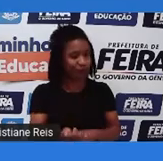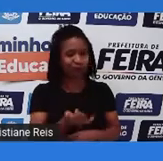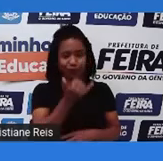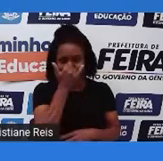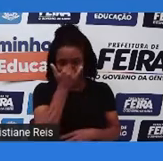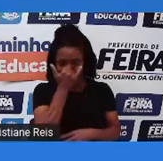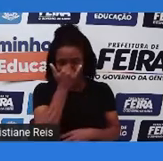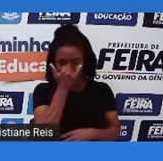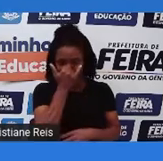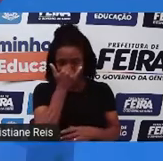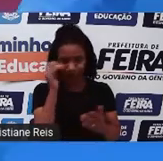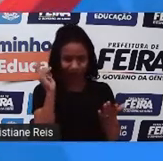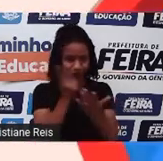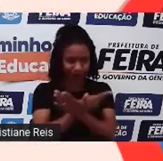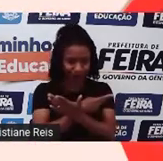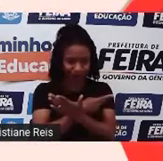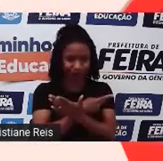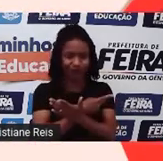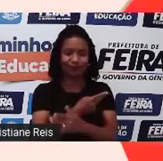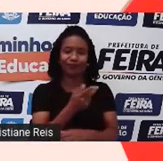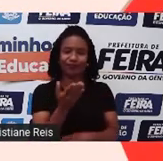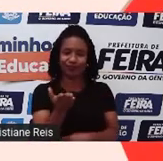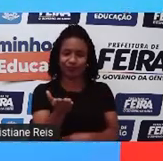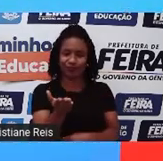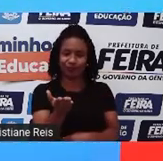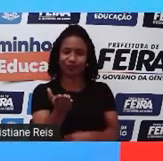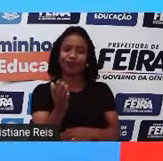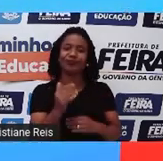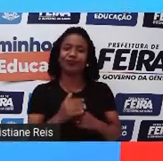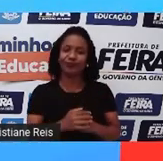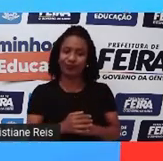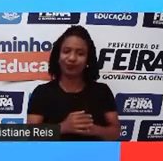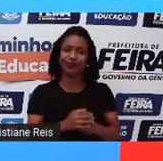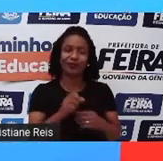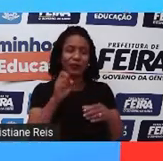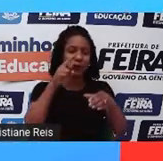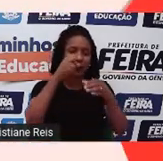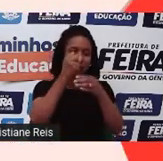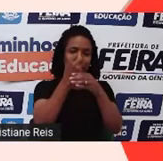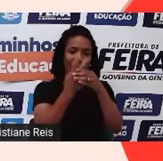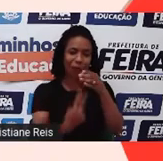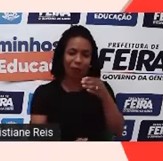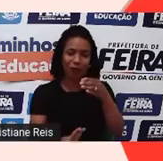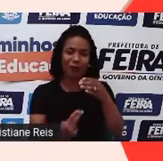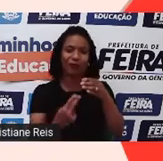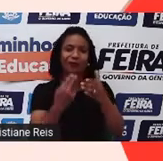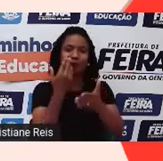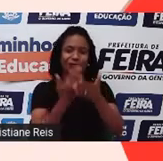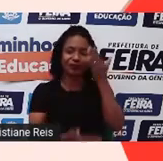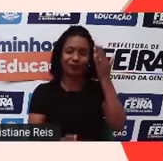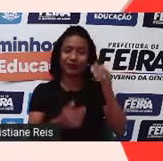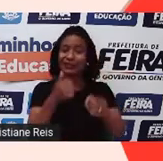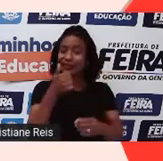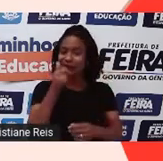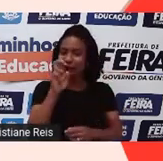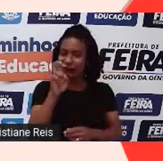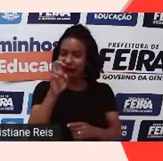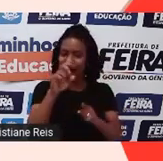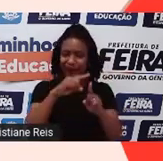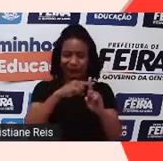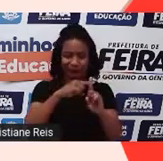cliquei na resposta errada. Então, o nosso personagem se afogou e a gente perdeu 15 pontos.